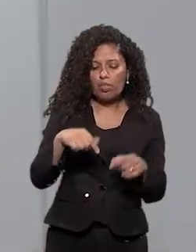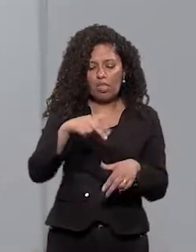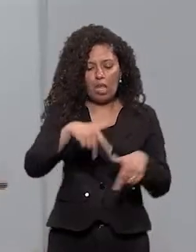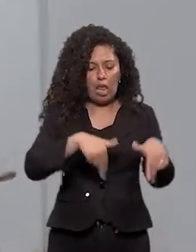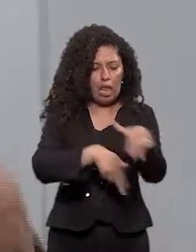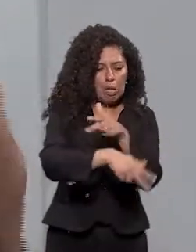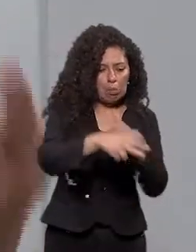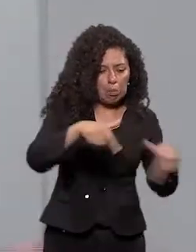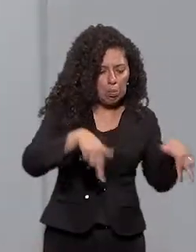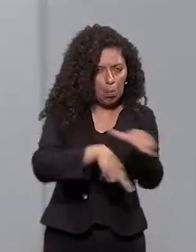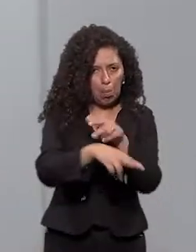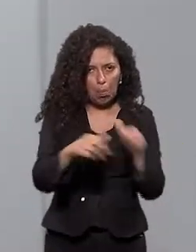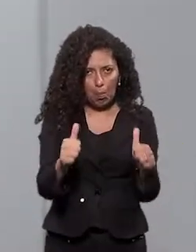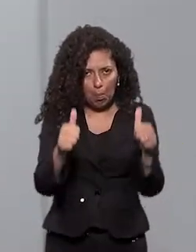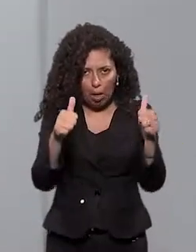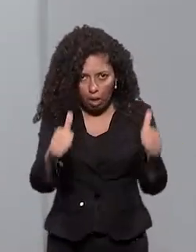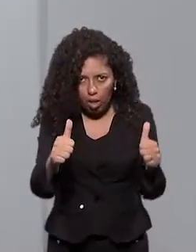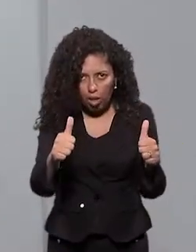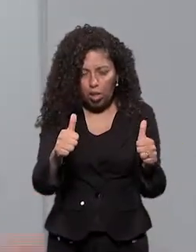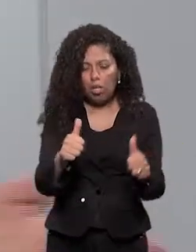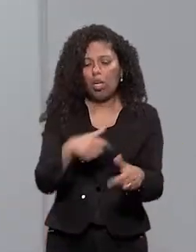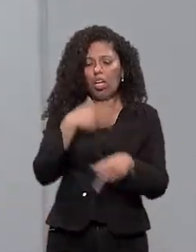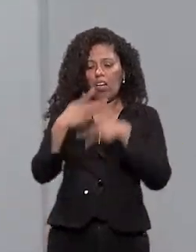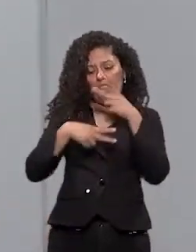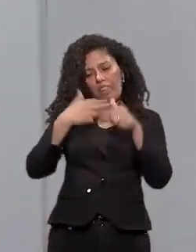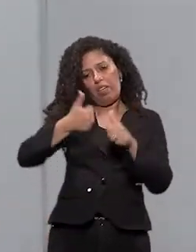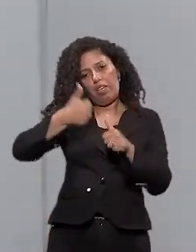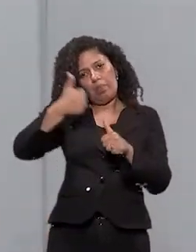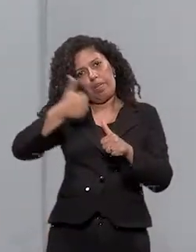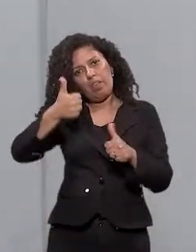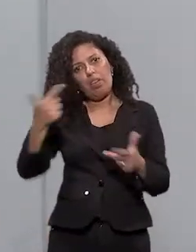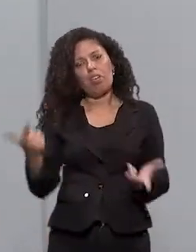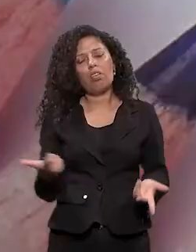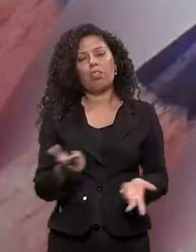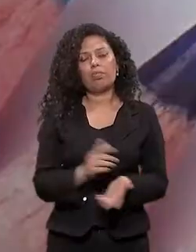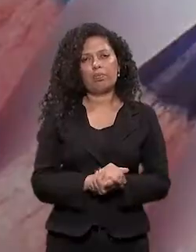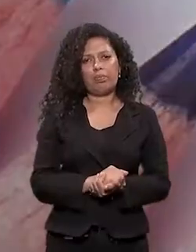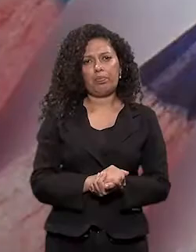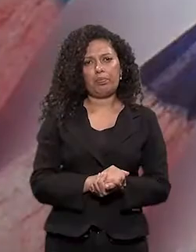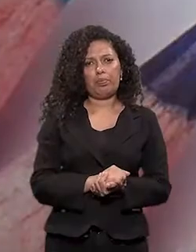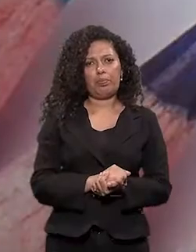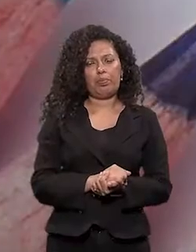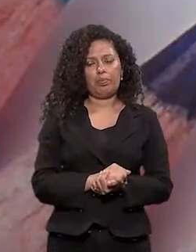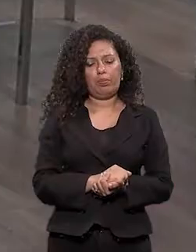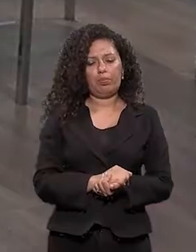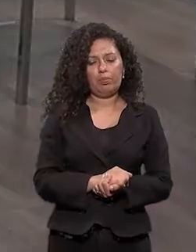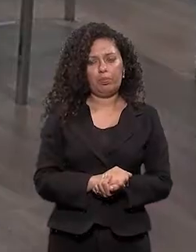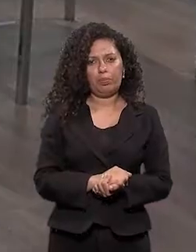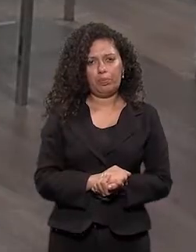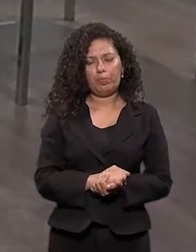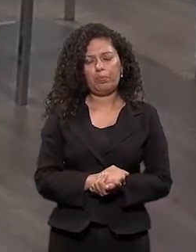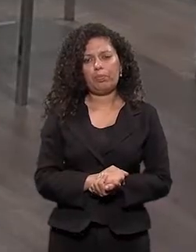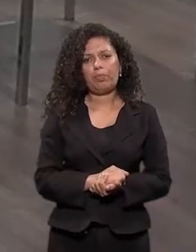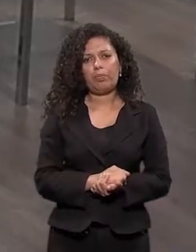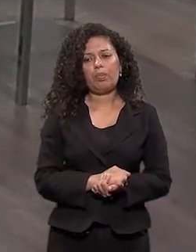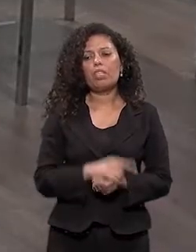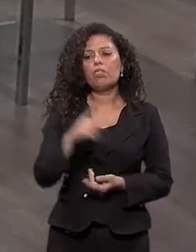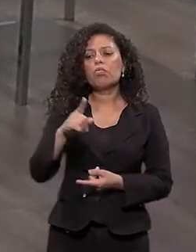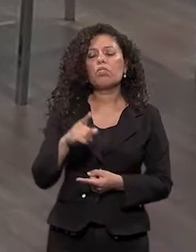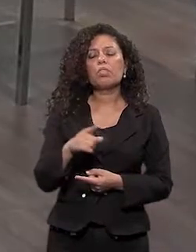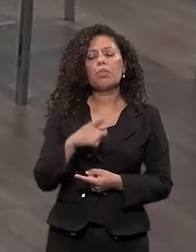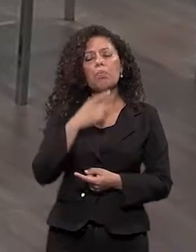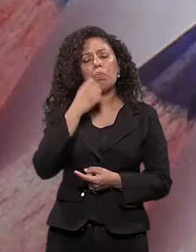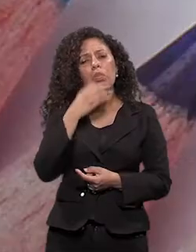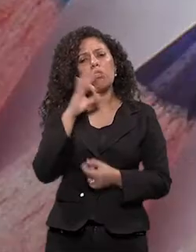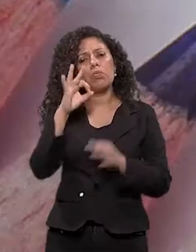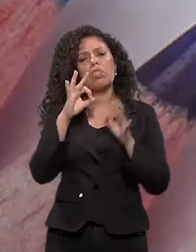bem, que desenvolve bem a marcha. E o ritmo vem ajudar nesse processo. Que dica legal, porque